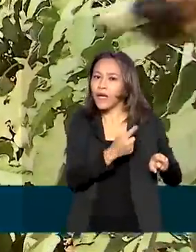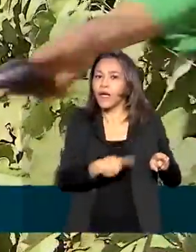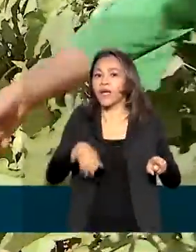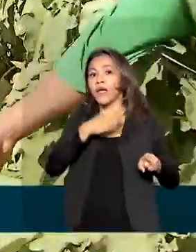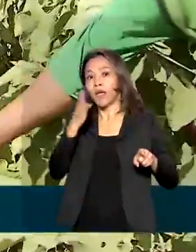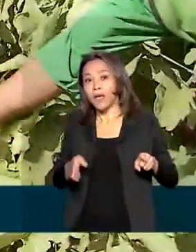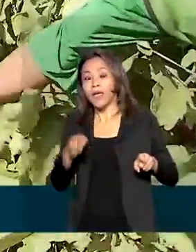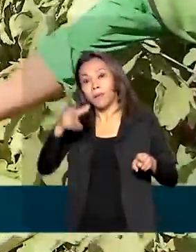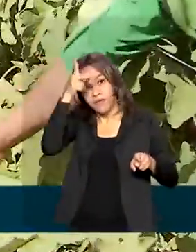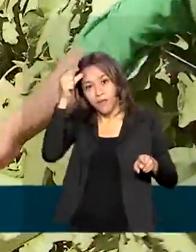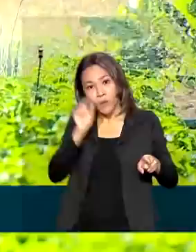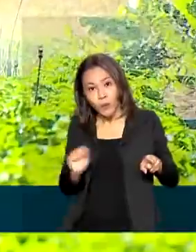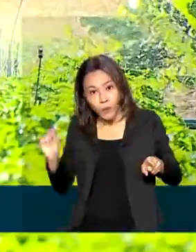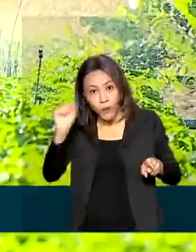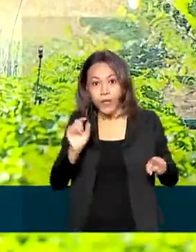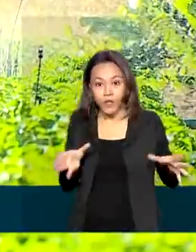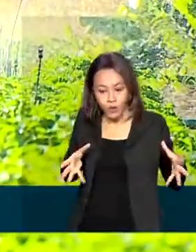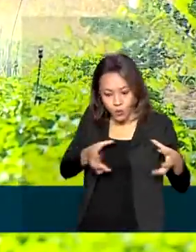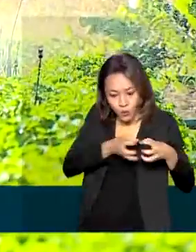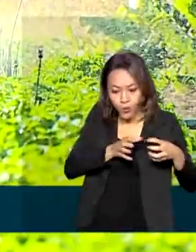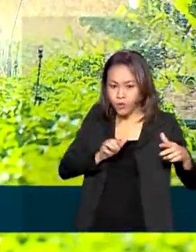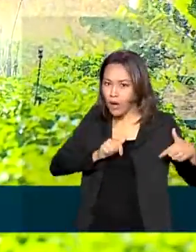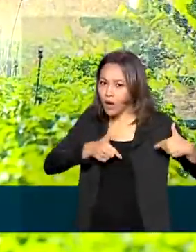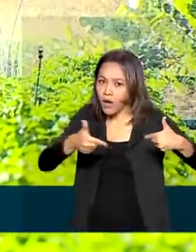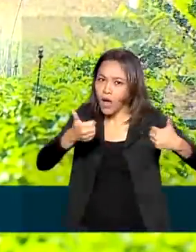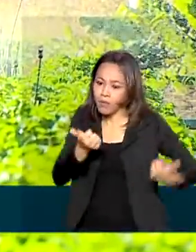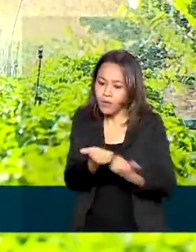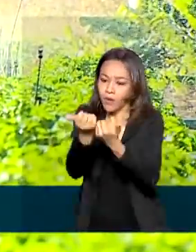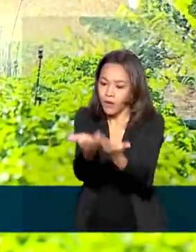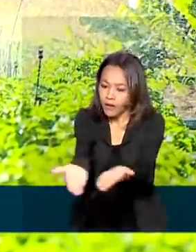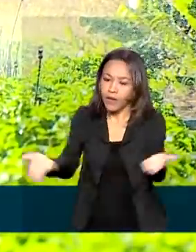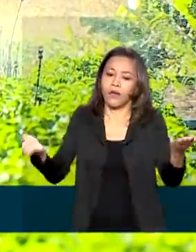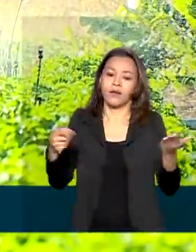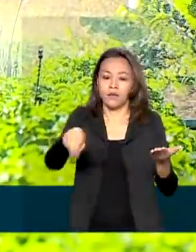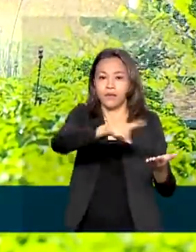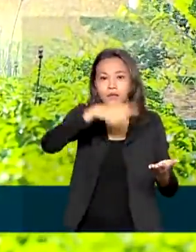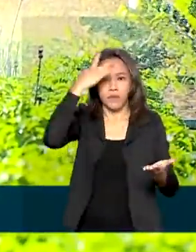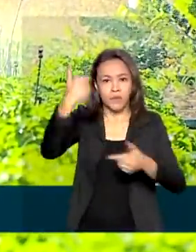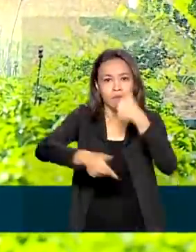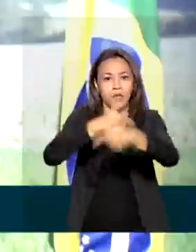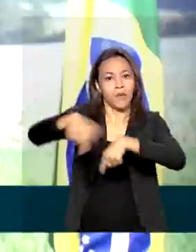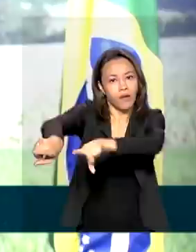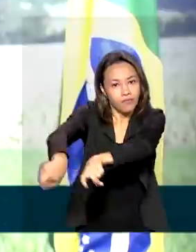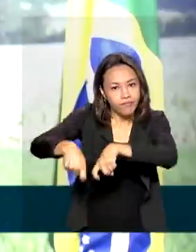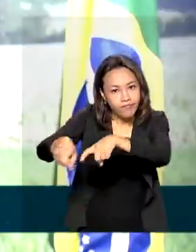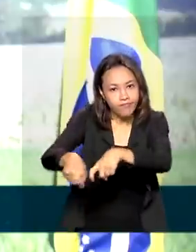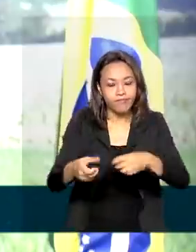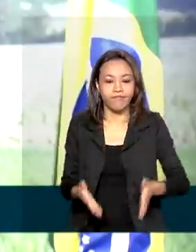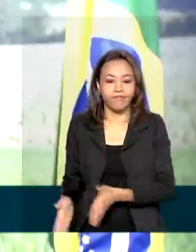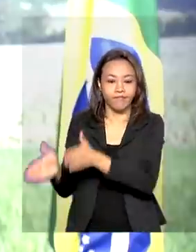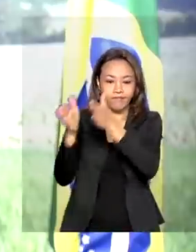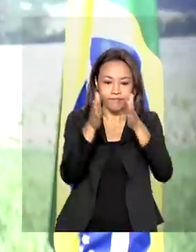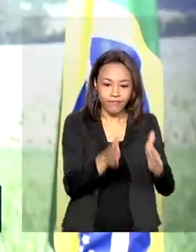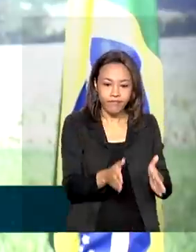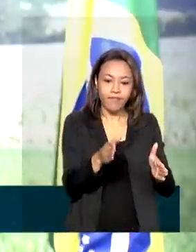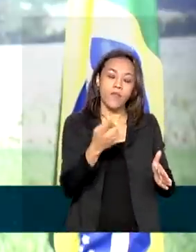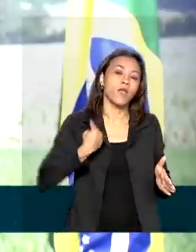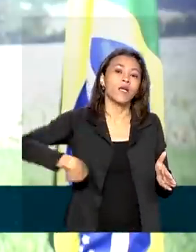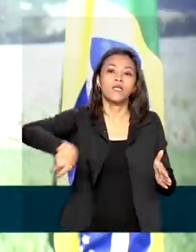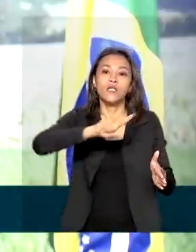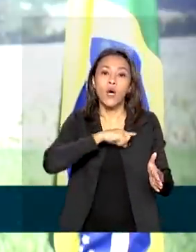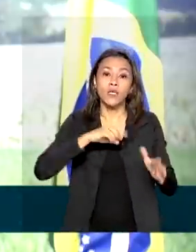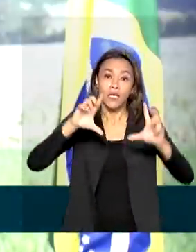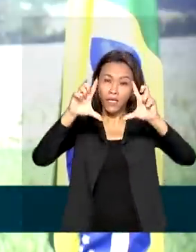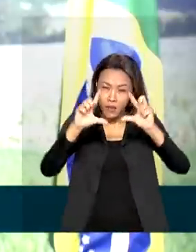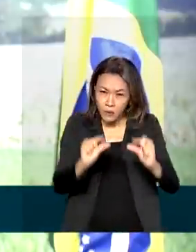regularização em áreas rurais avance, atendendo principalmente pequenos produtores. Nós simplificamos o processo como um todo